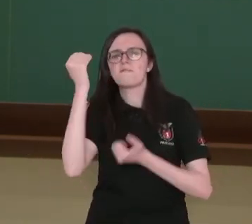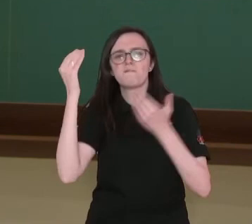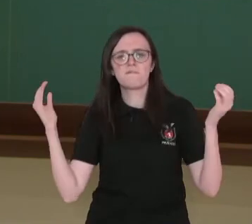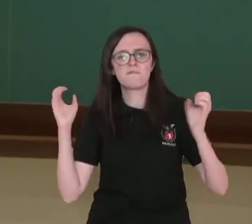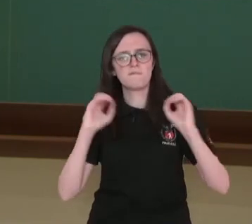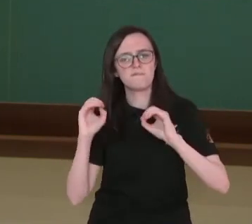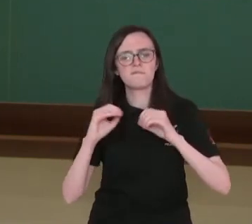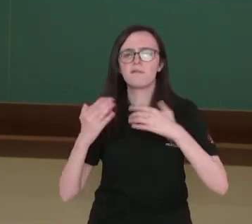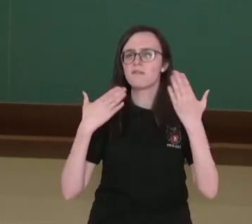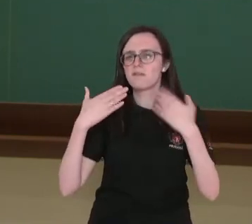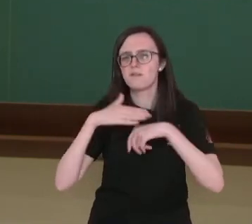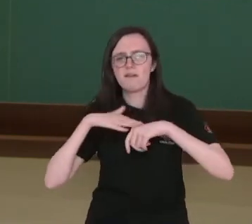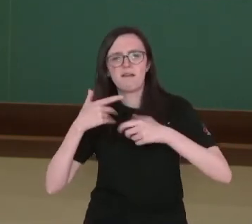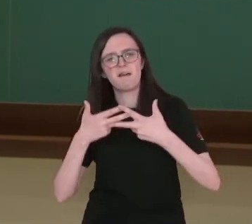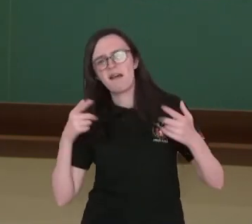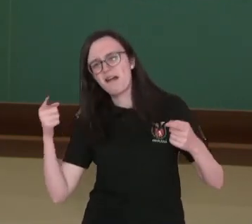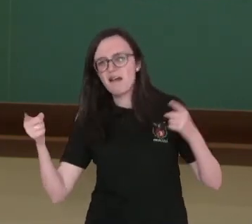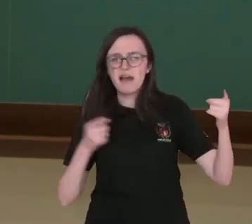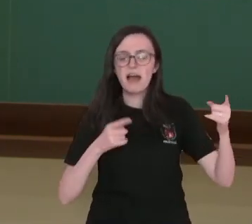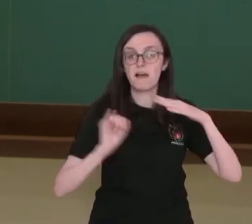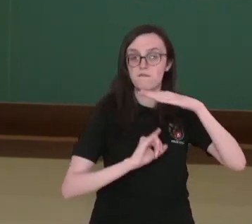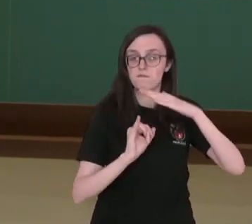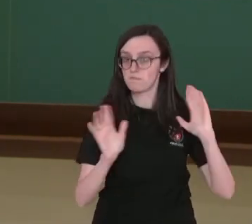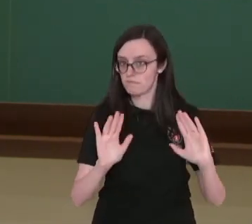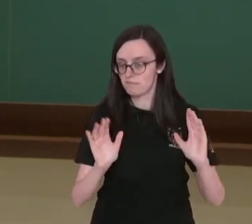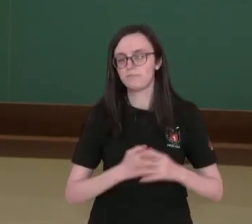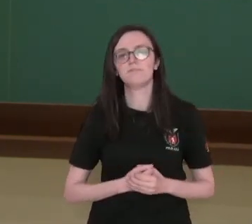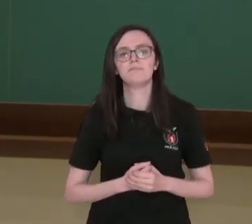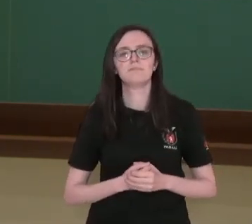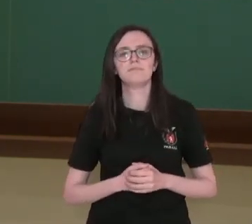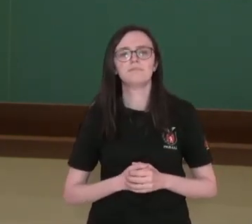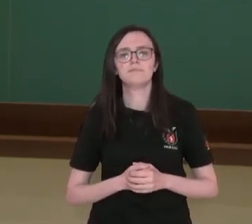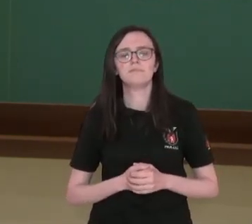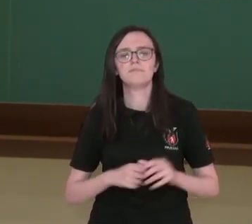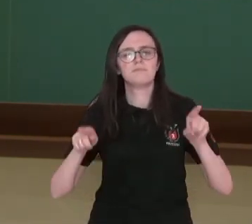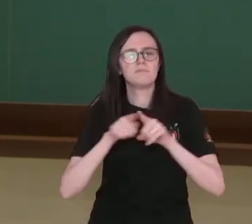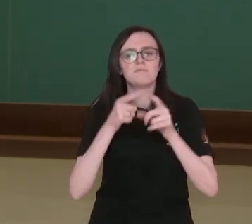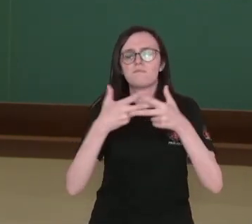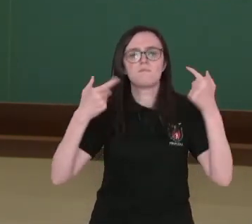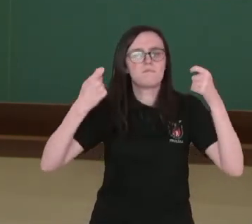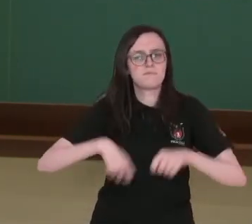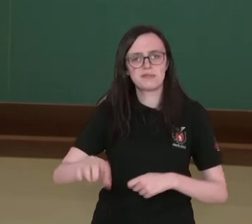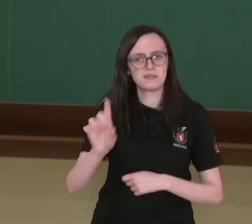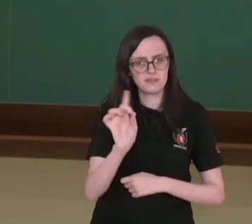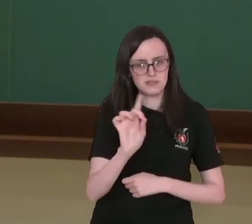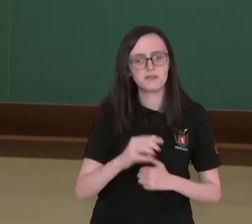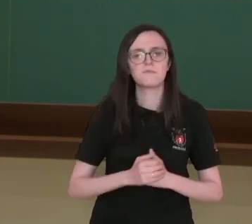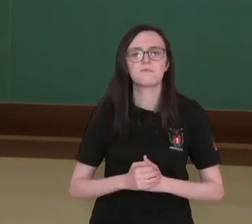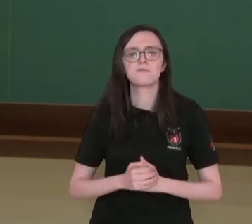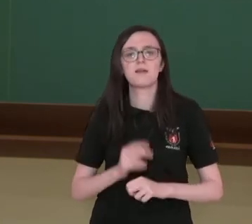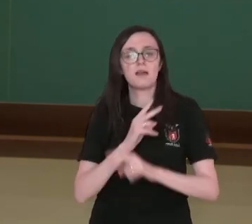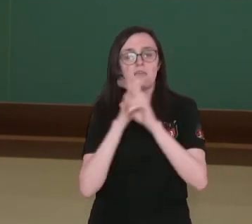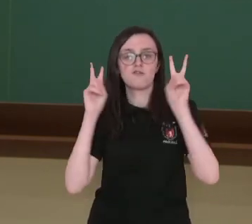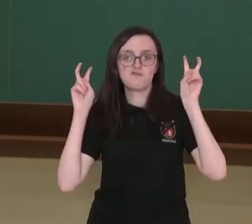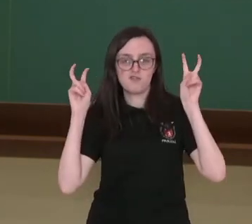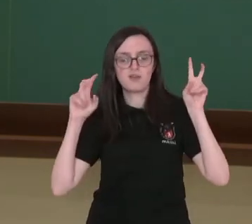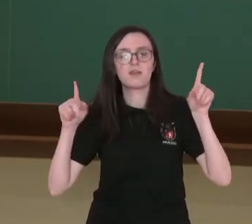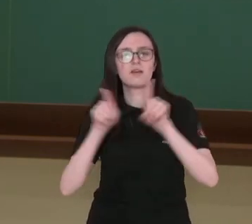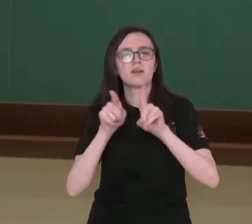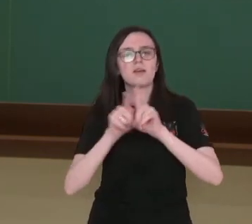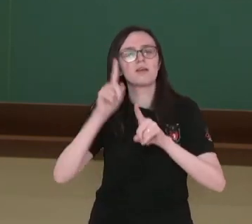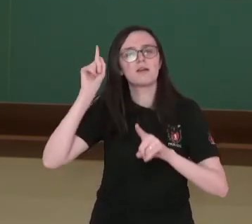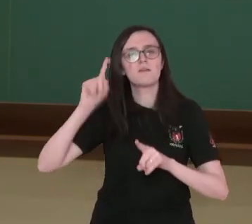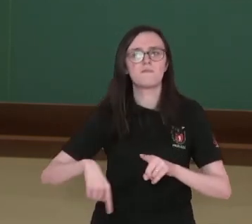conversinha, né, é, linguagem oral. Adjetivação desnecessária. Gírias, afirmações